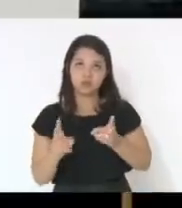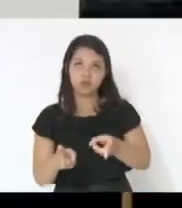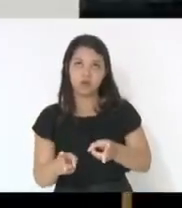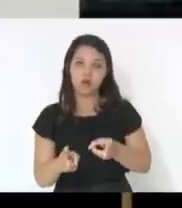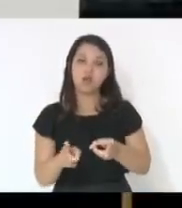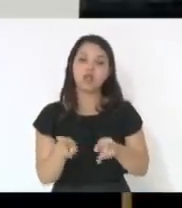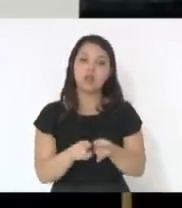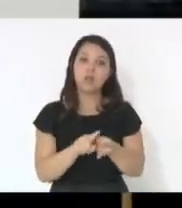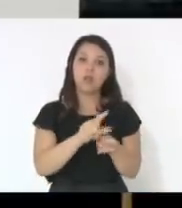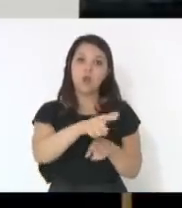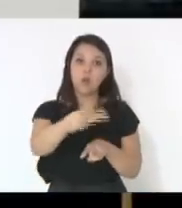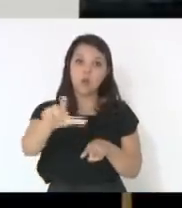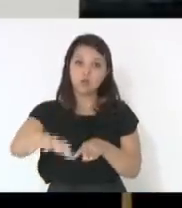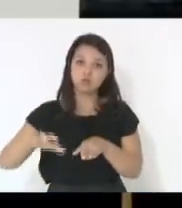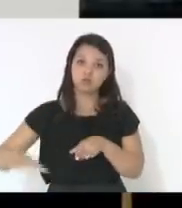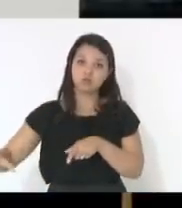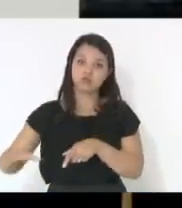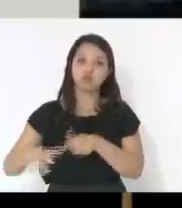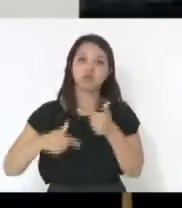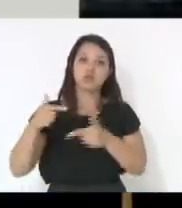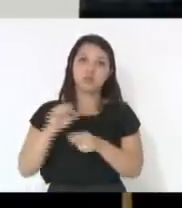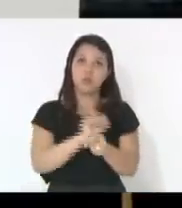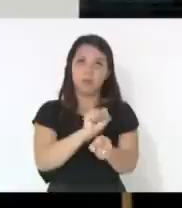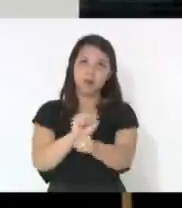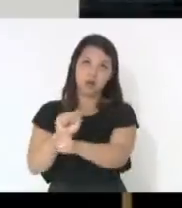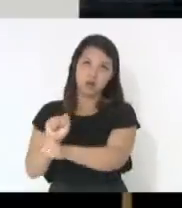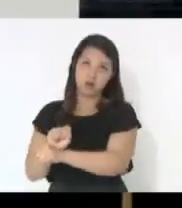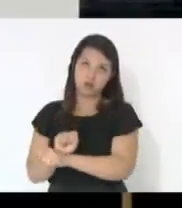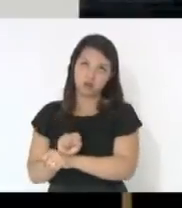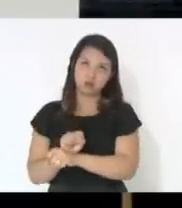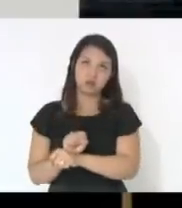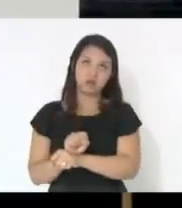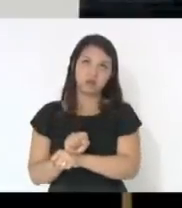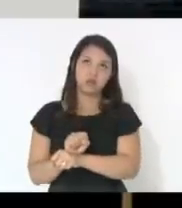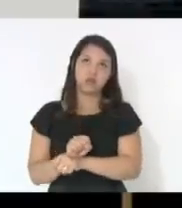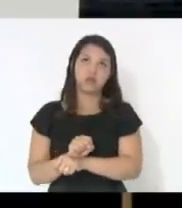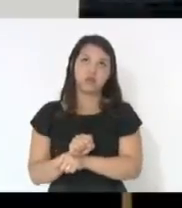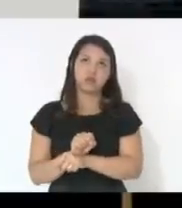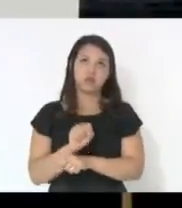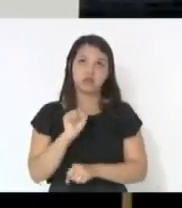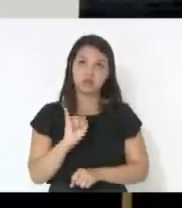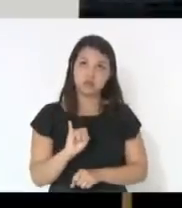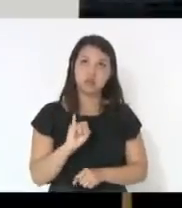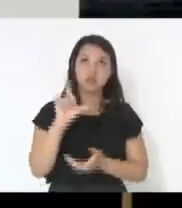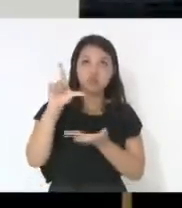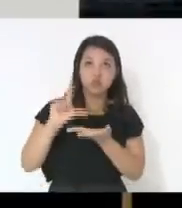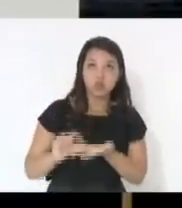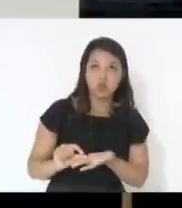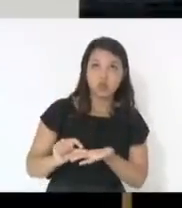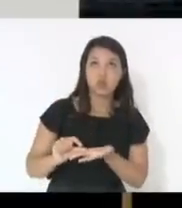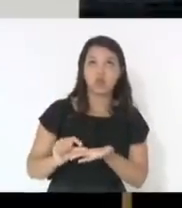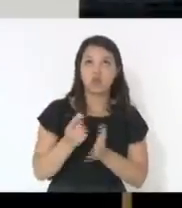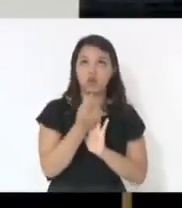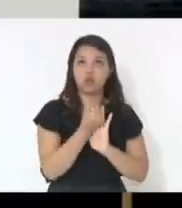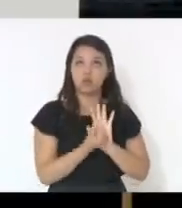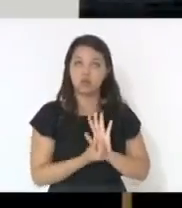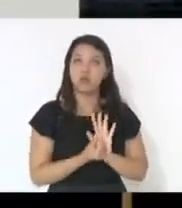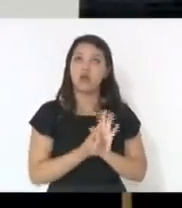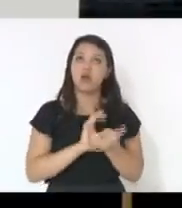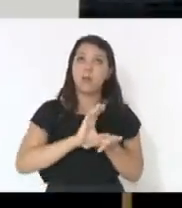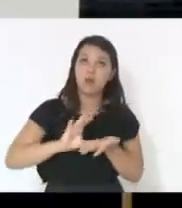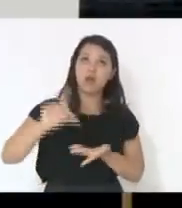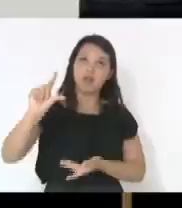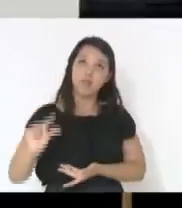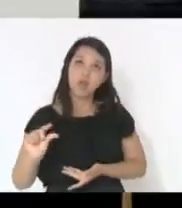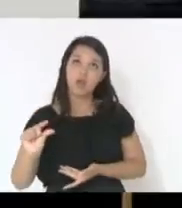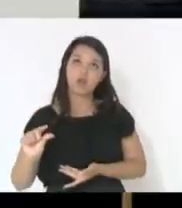de outros serviços. E falam, então, que diminuiu a receita. Bom, se diminuir a receita, vai passar a menos, mas não vai passar, passa